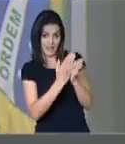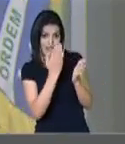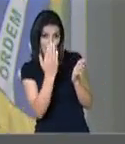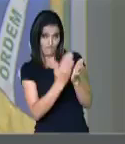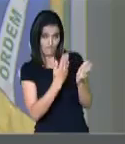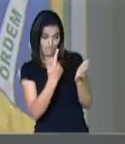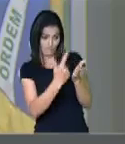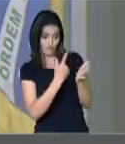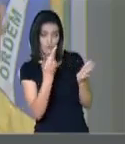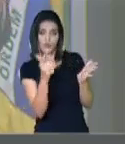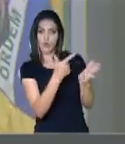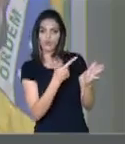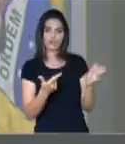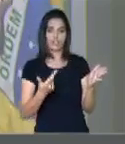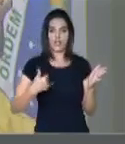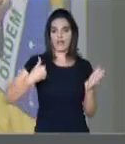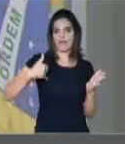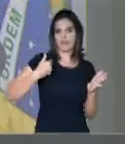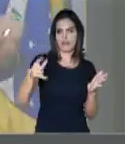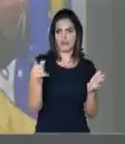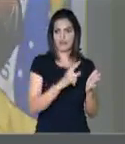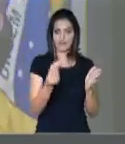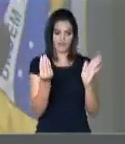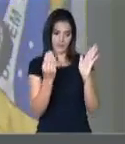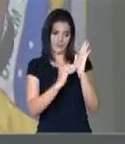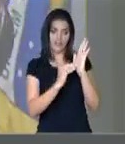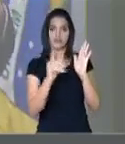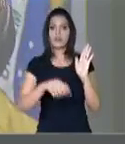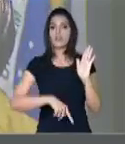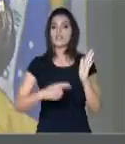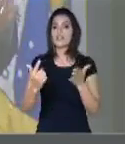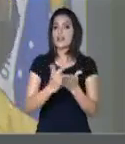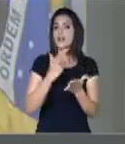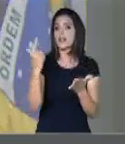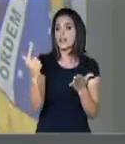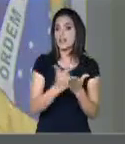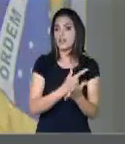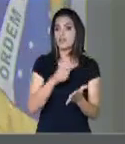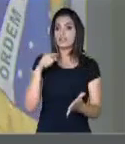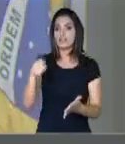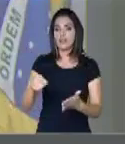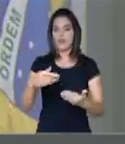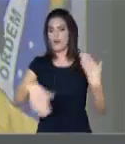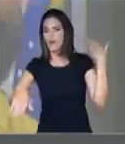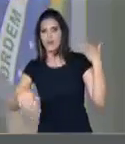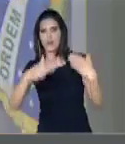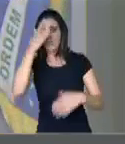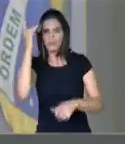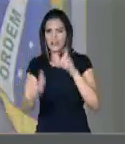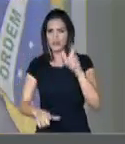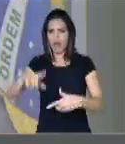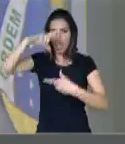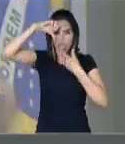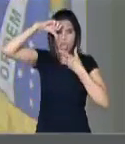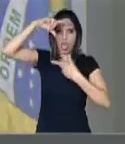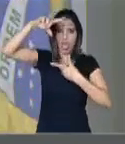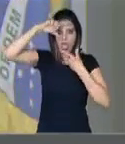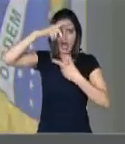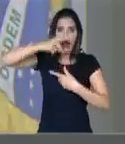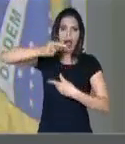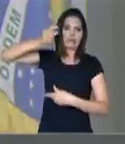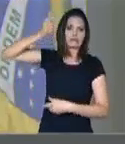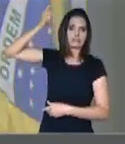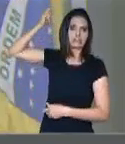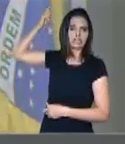estava escrito em tom de deboche, esse livro é impróprio para pessoas atrasadas, retrógradas, e